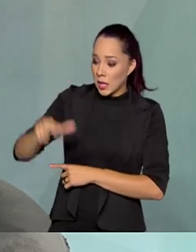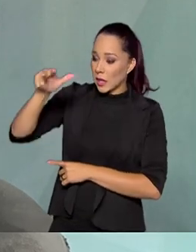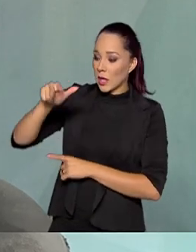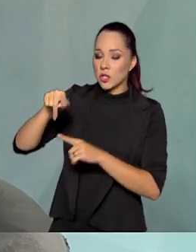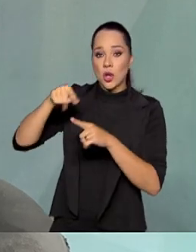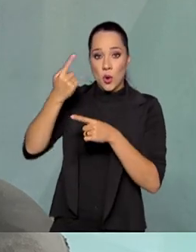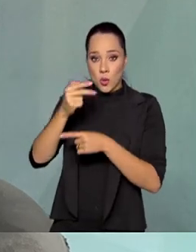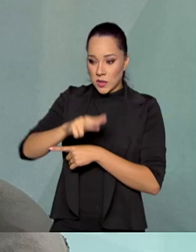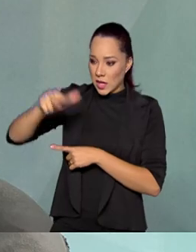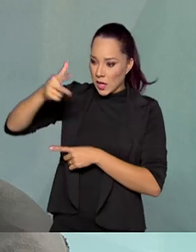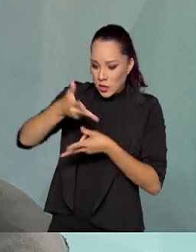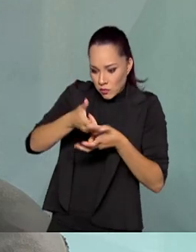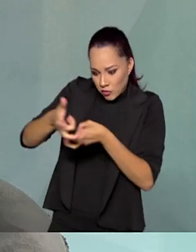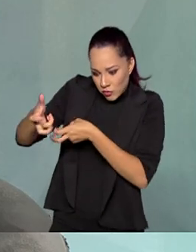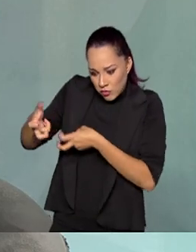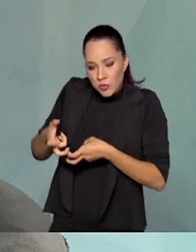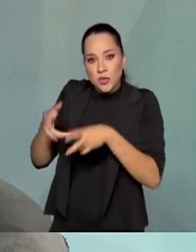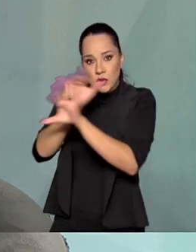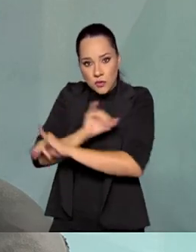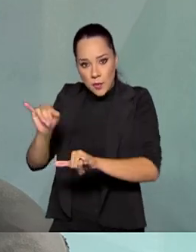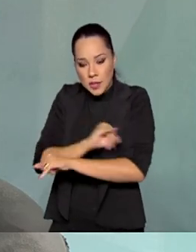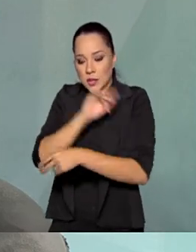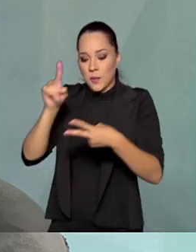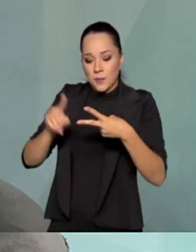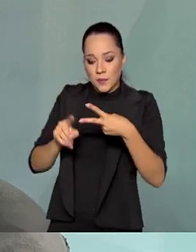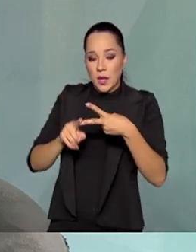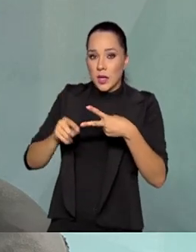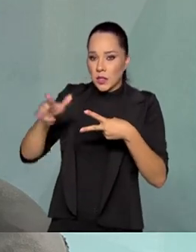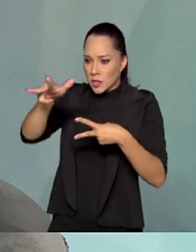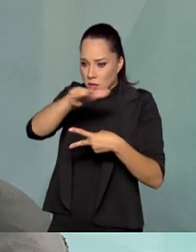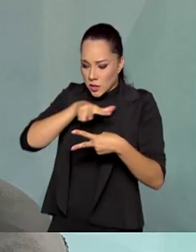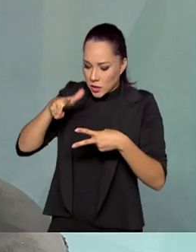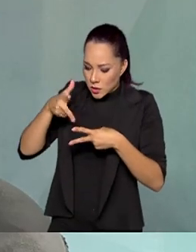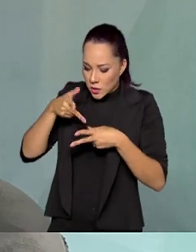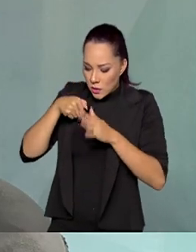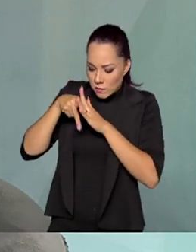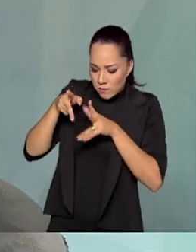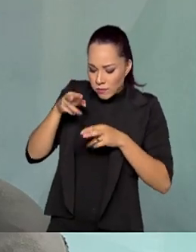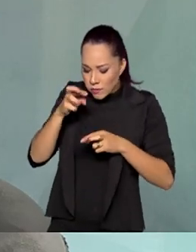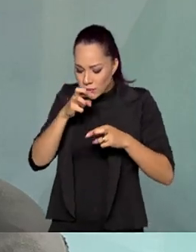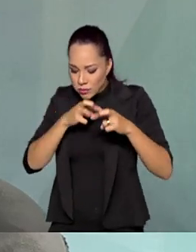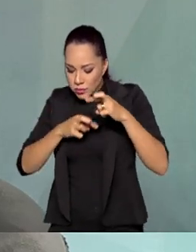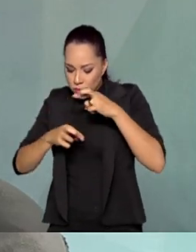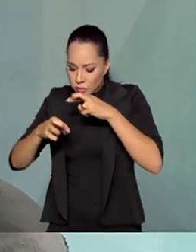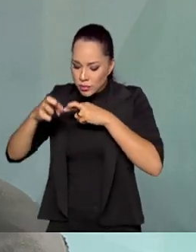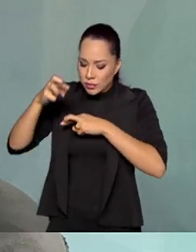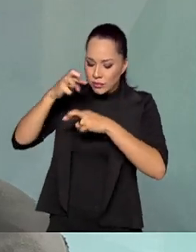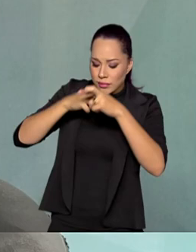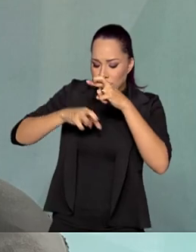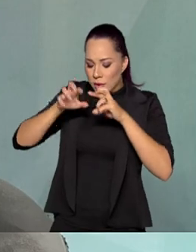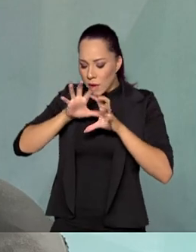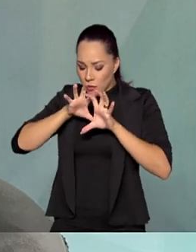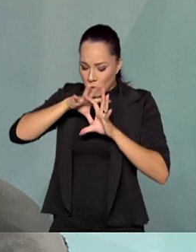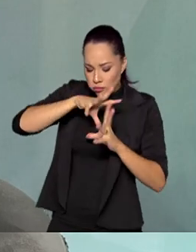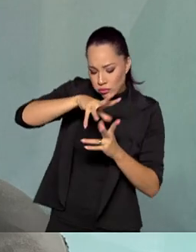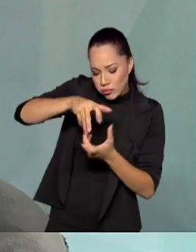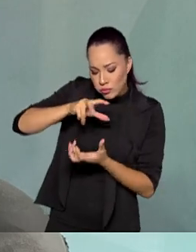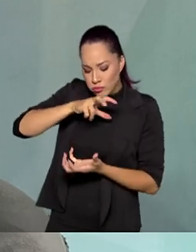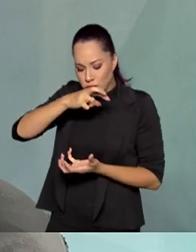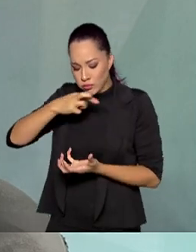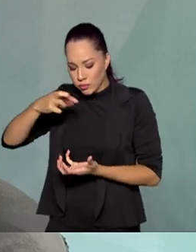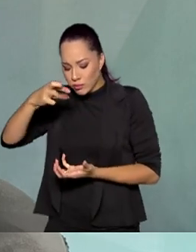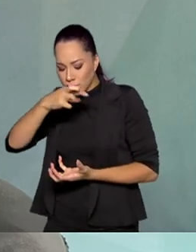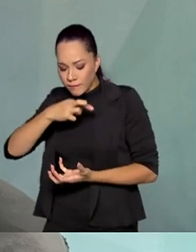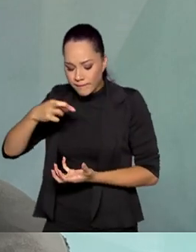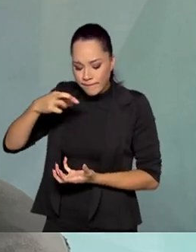coleta de dados meteorológicos e outro de censureamento remoto, né? A capacidade de você observar de cima a superfície da terra para efeitos de